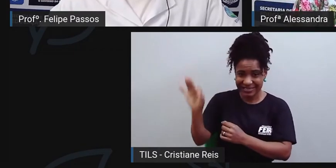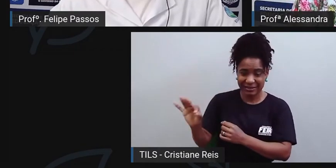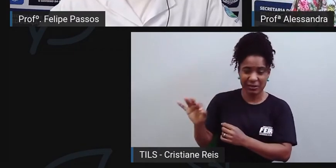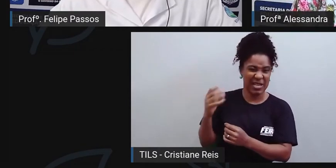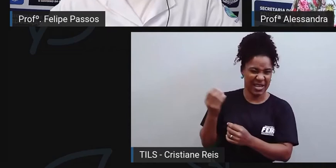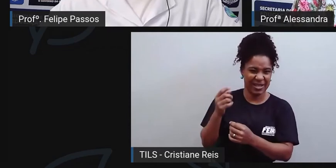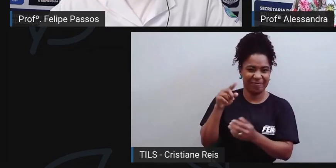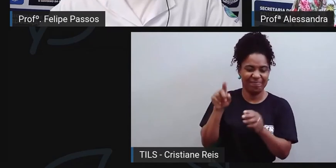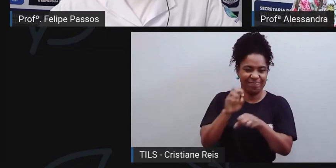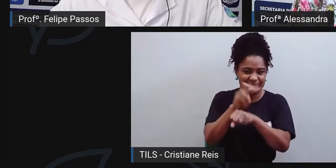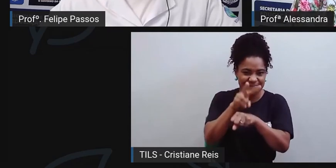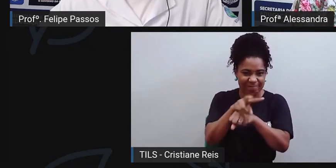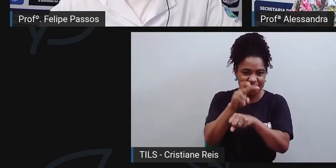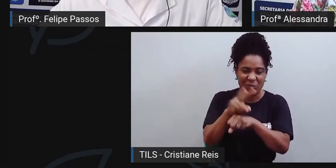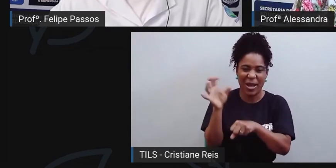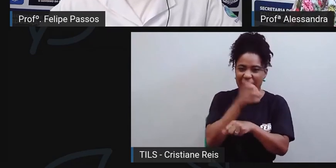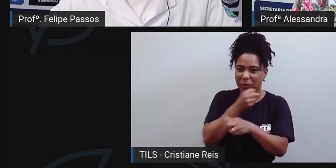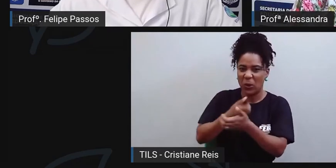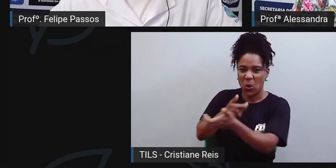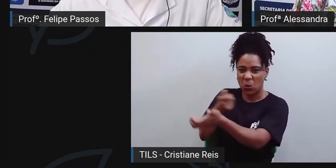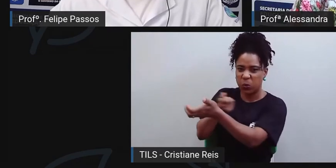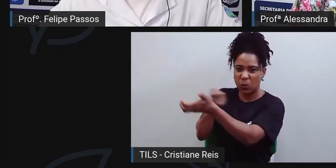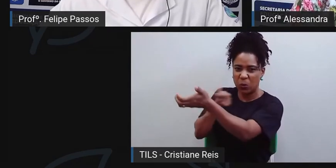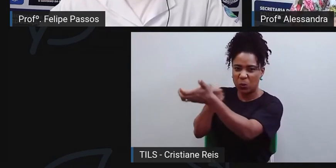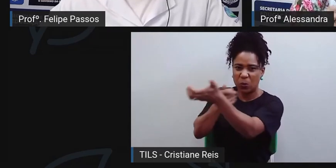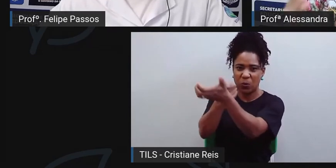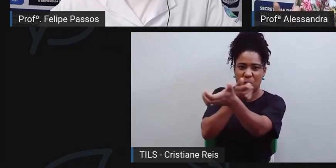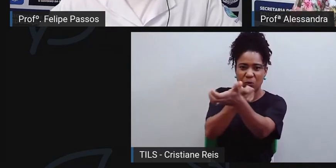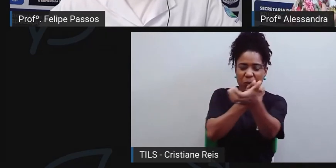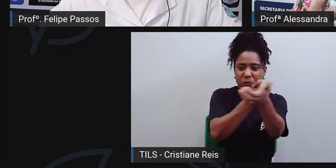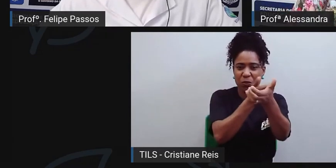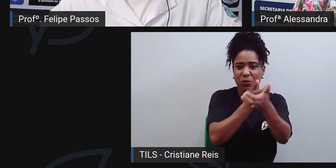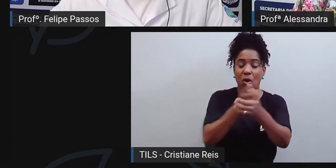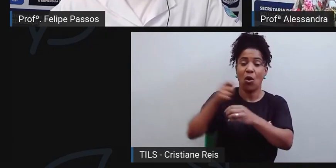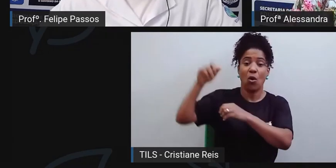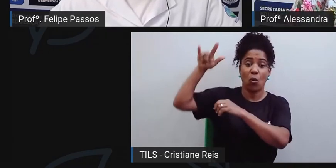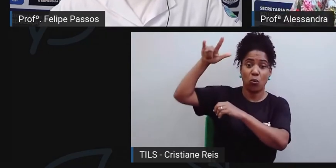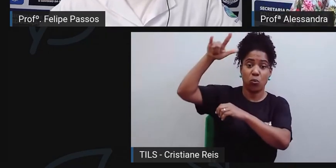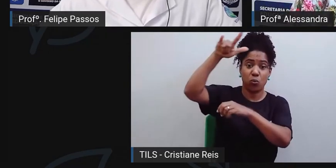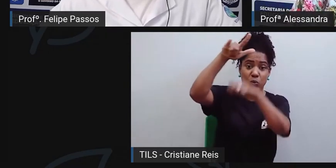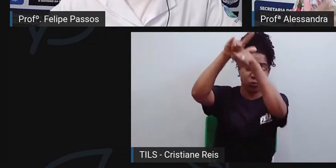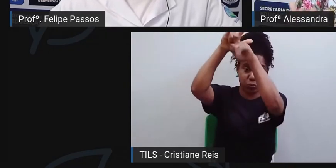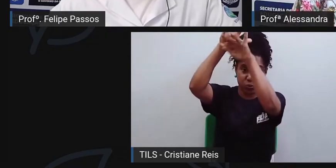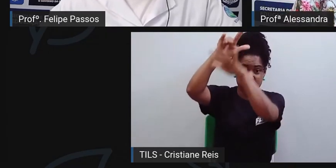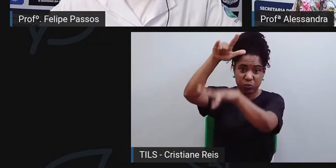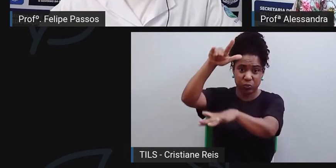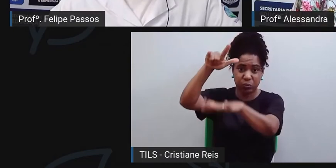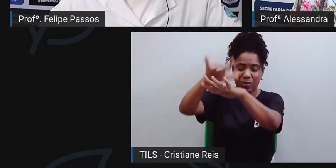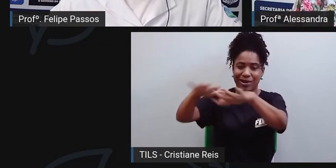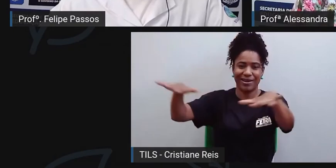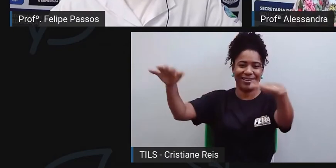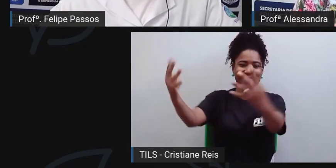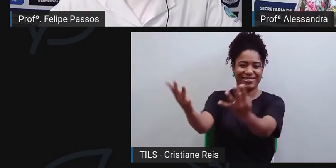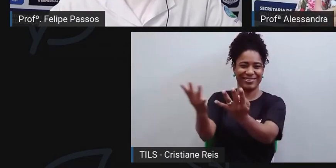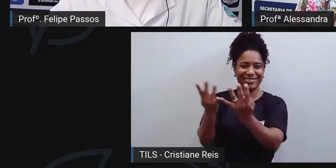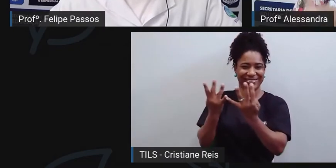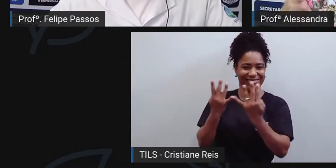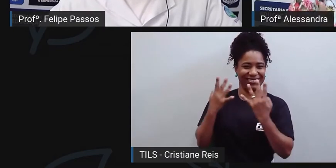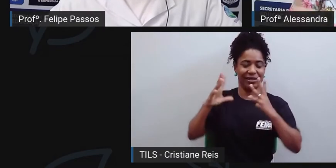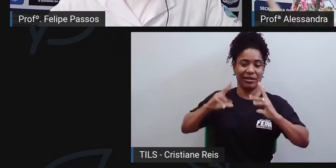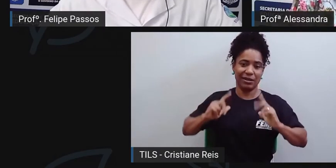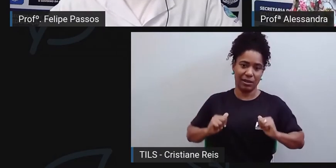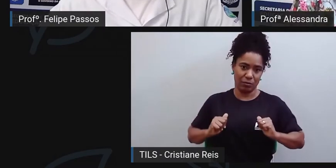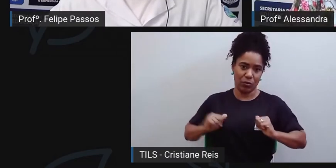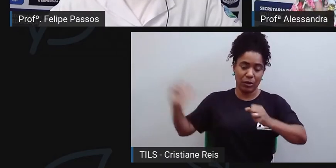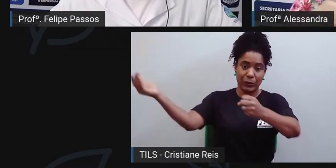de agrotóxicos. aí a gente, na hora, a depender do feirante, se não for uma